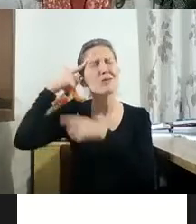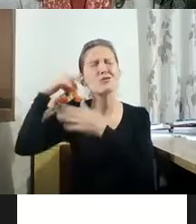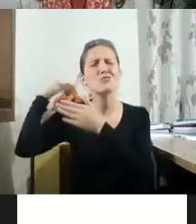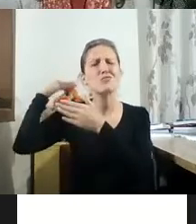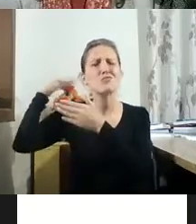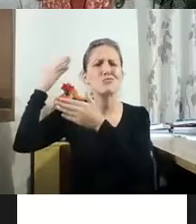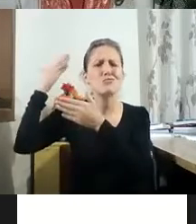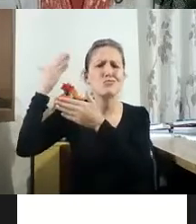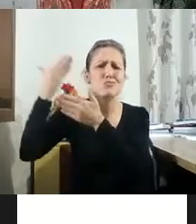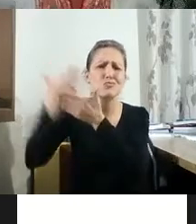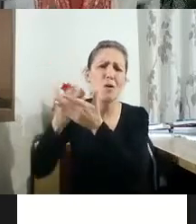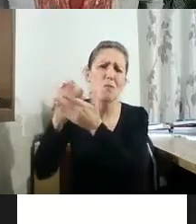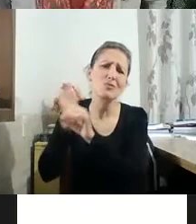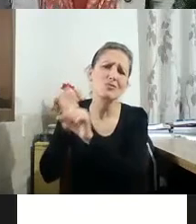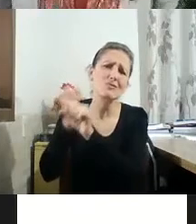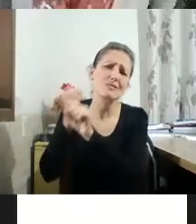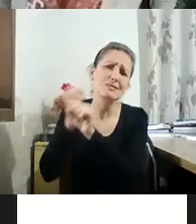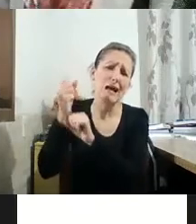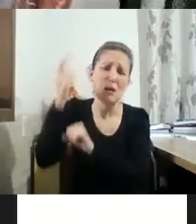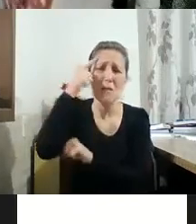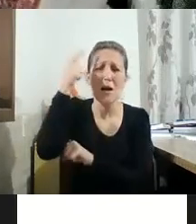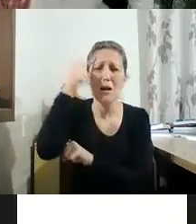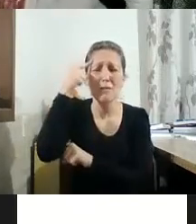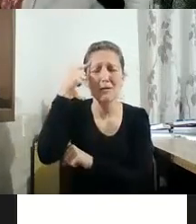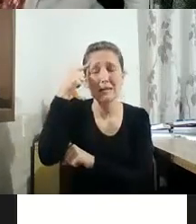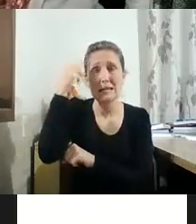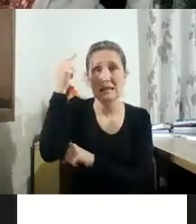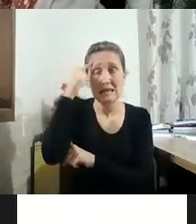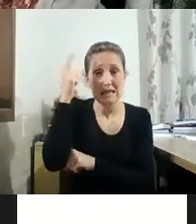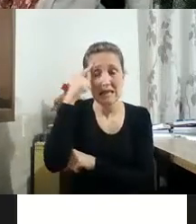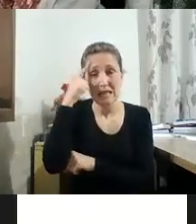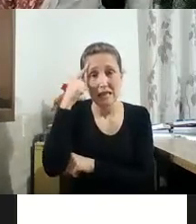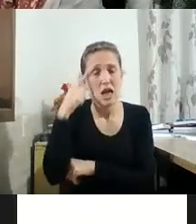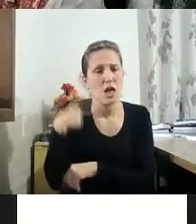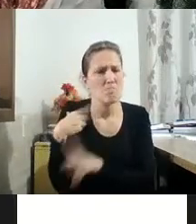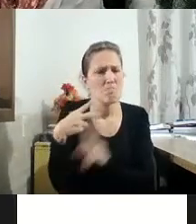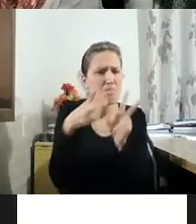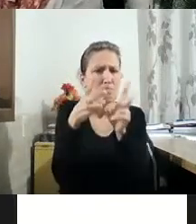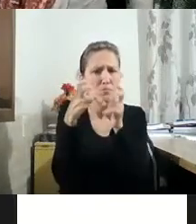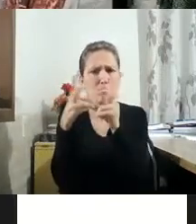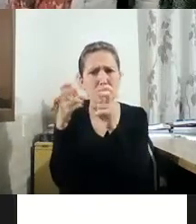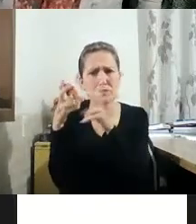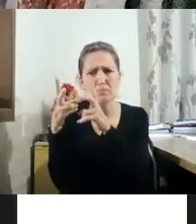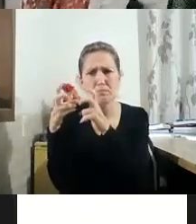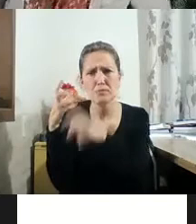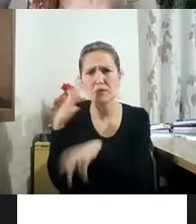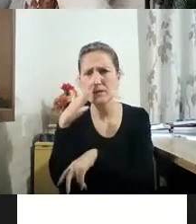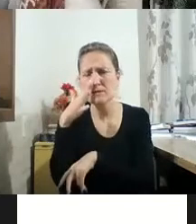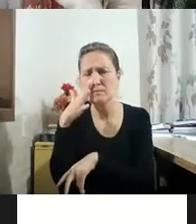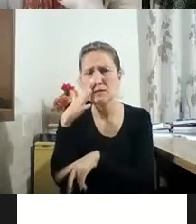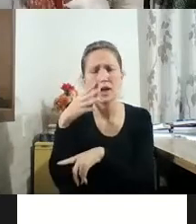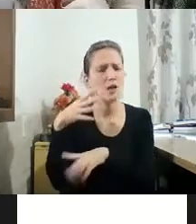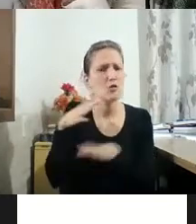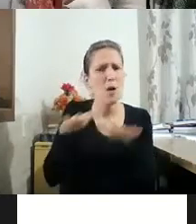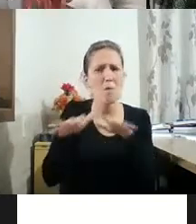muito jovem, como um apreciador do movimento artístico